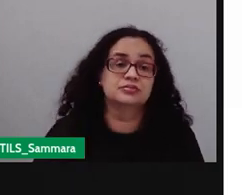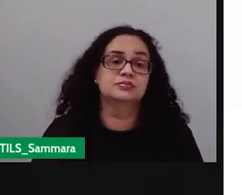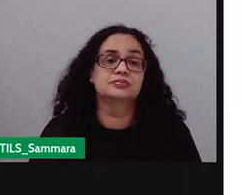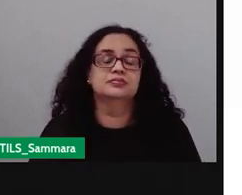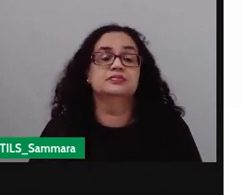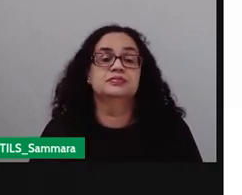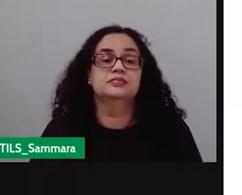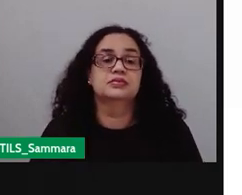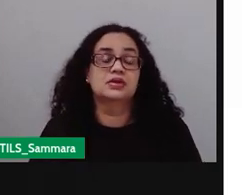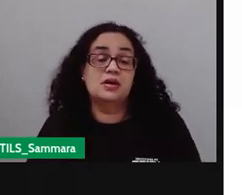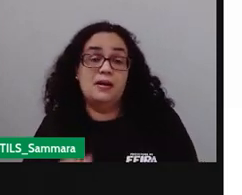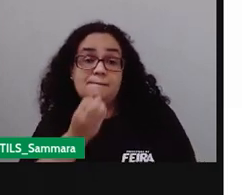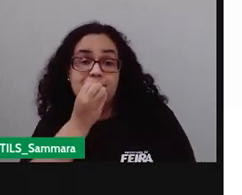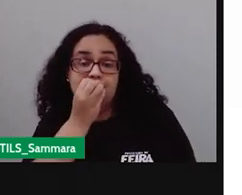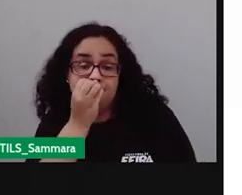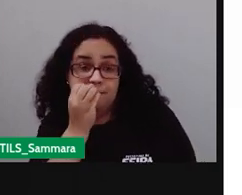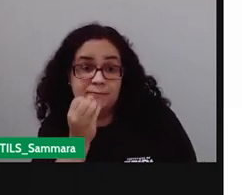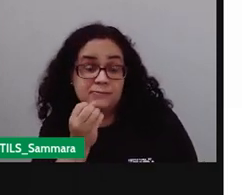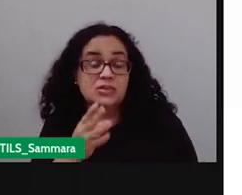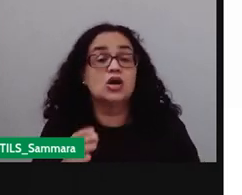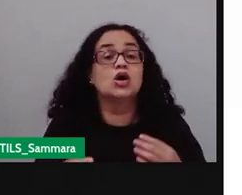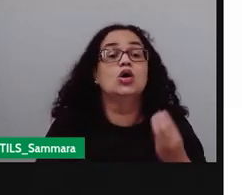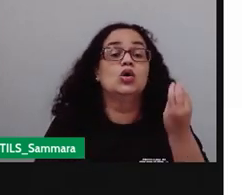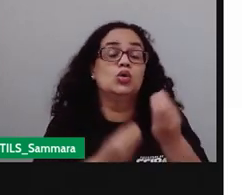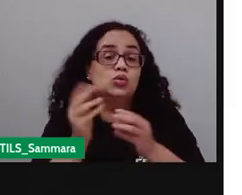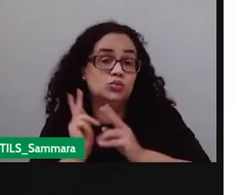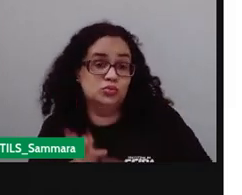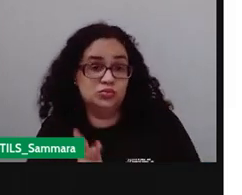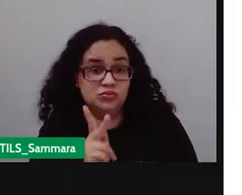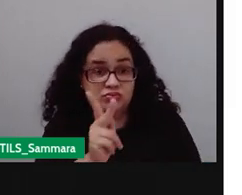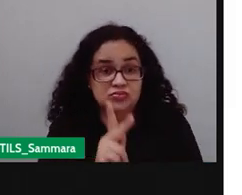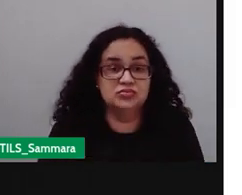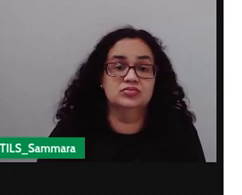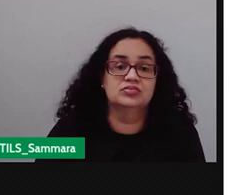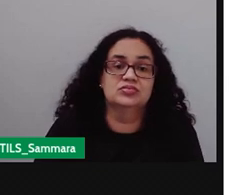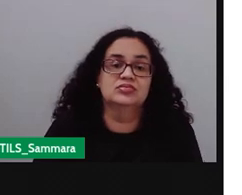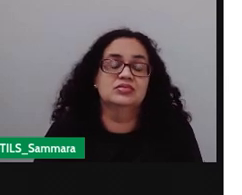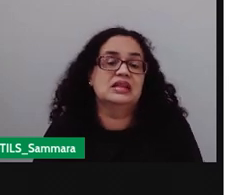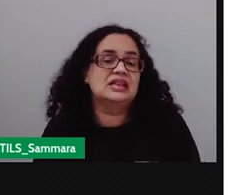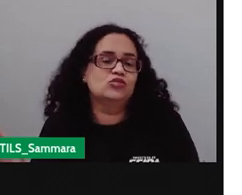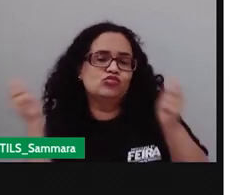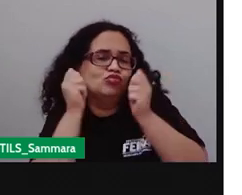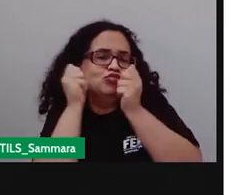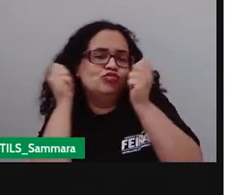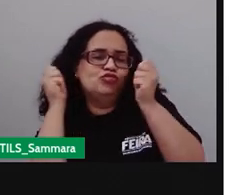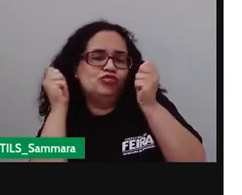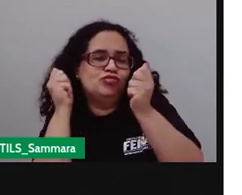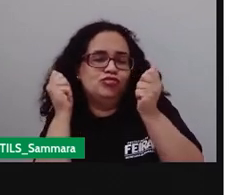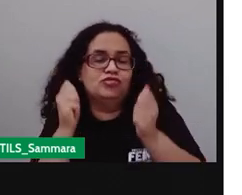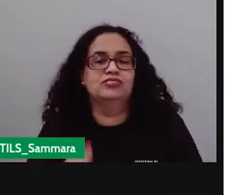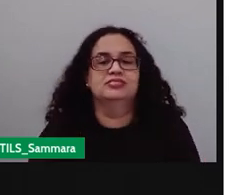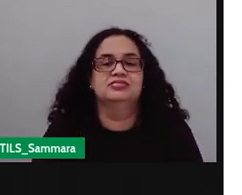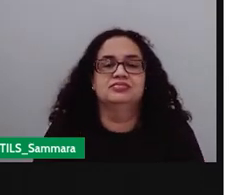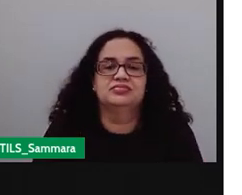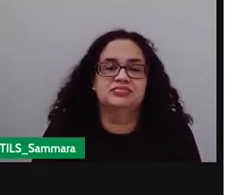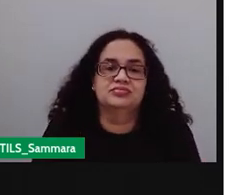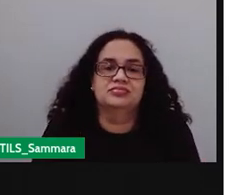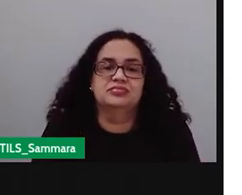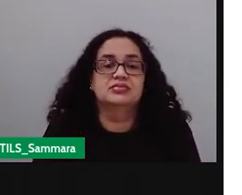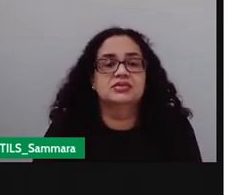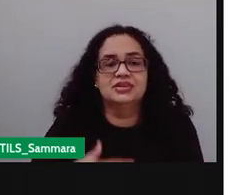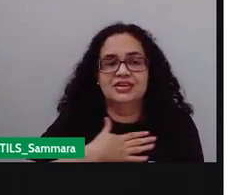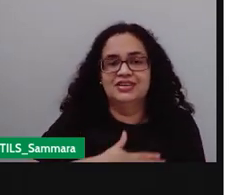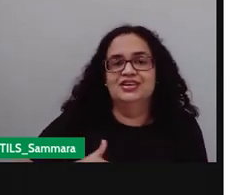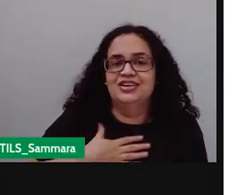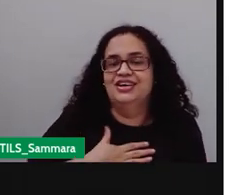né de uma boa maneira então vamos seguir aqui ó gente que fofita ai esse desenho você